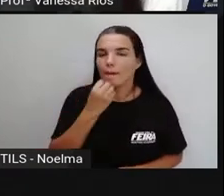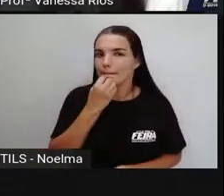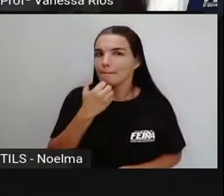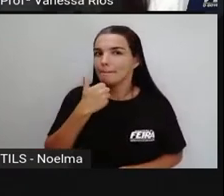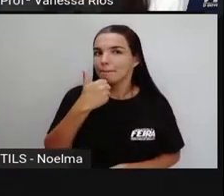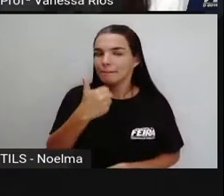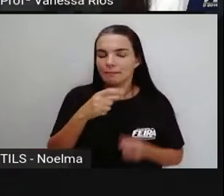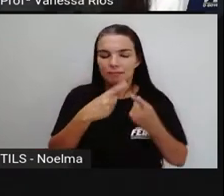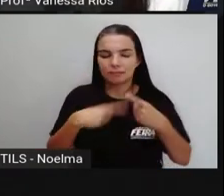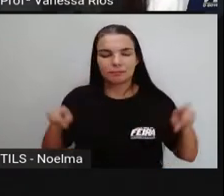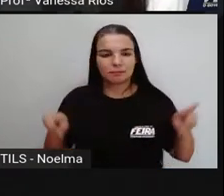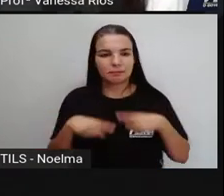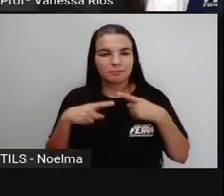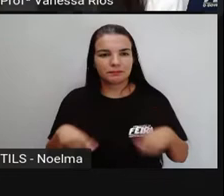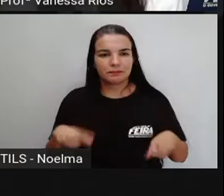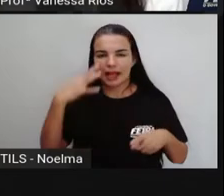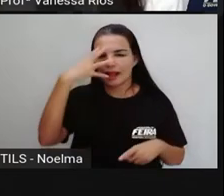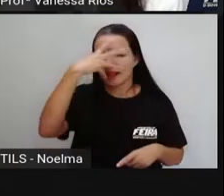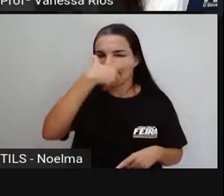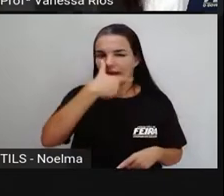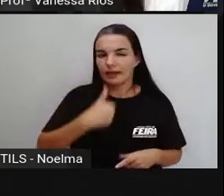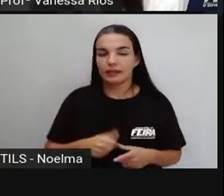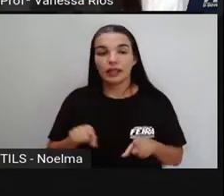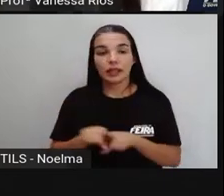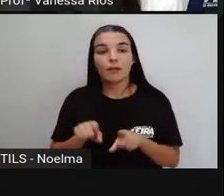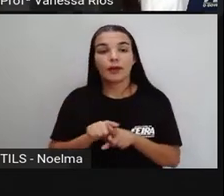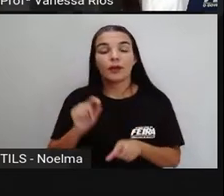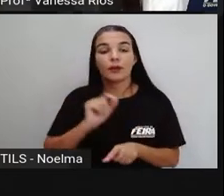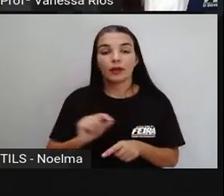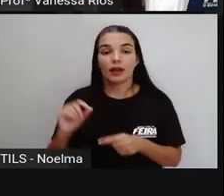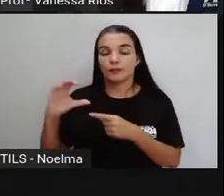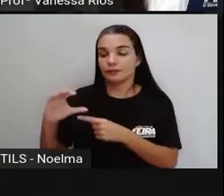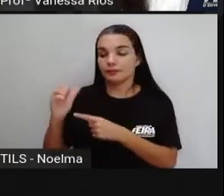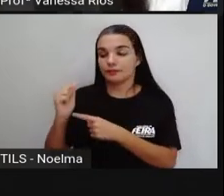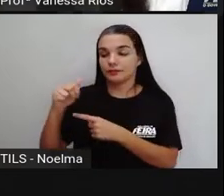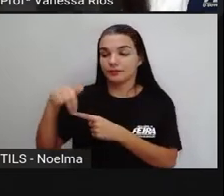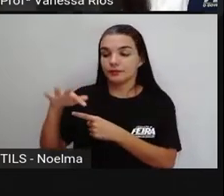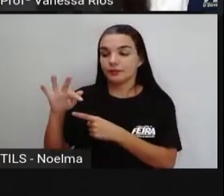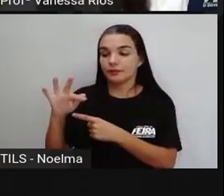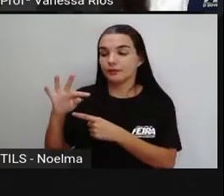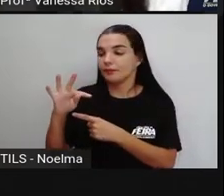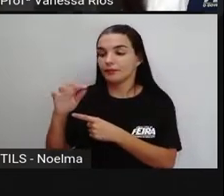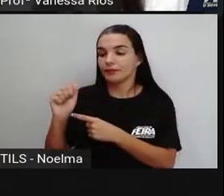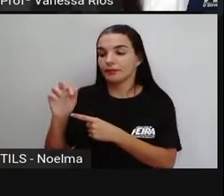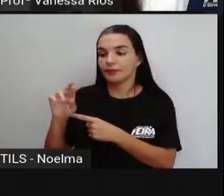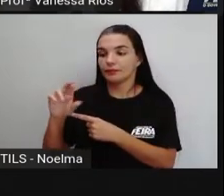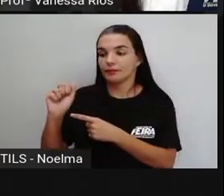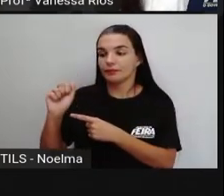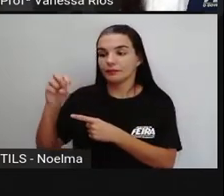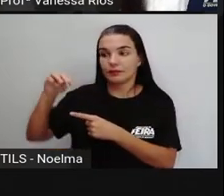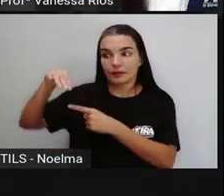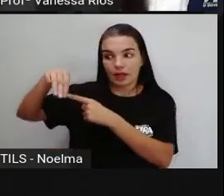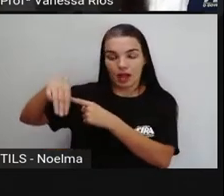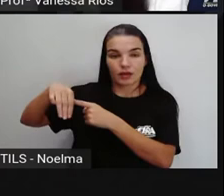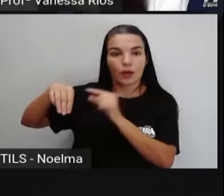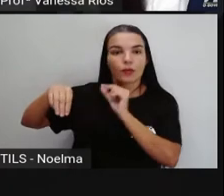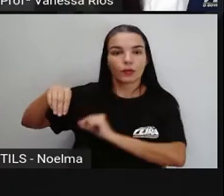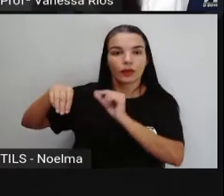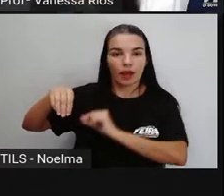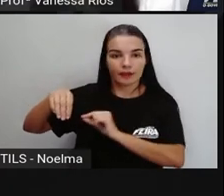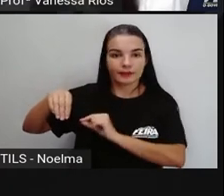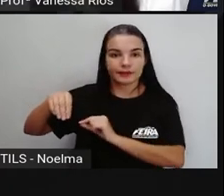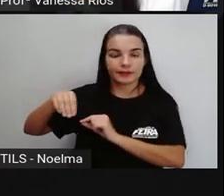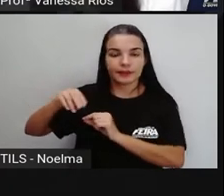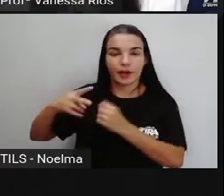Olhem só. E em destaque também aparece aí o verbo cantaram. E vem do verbo